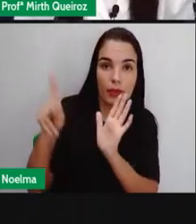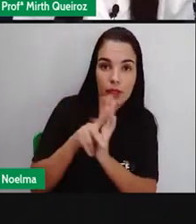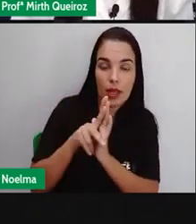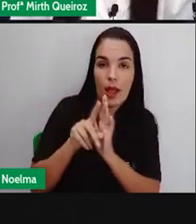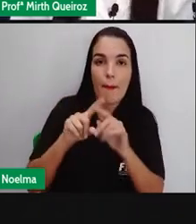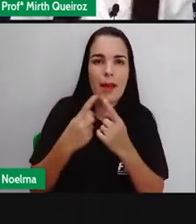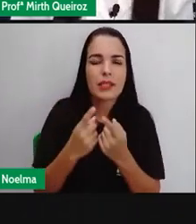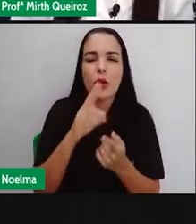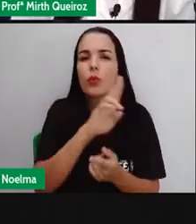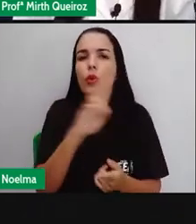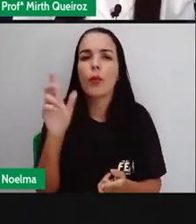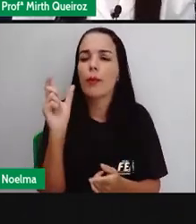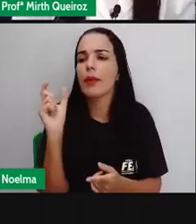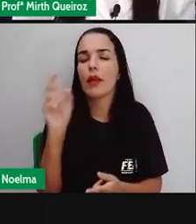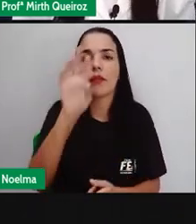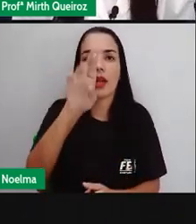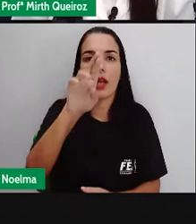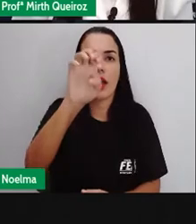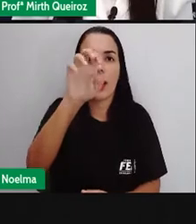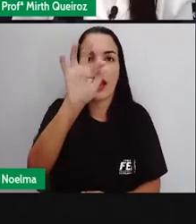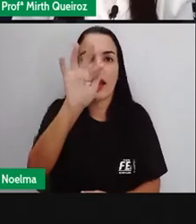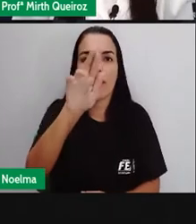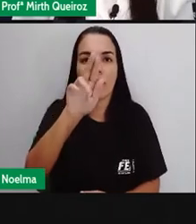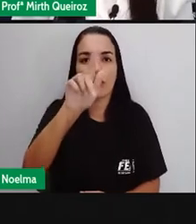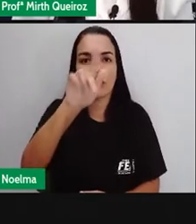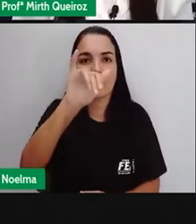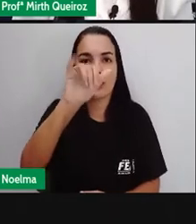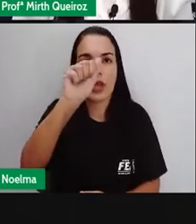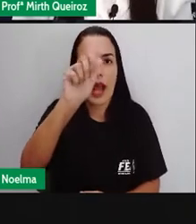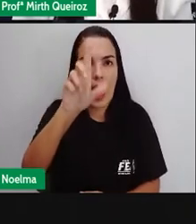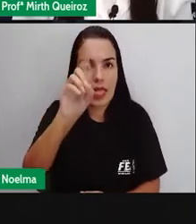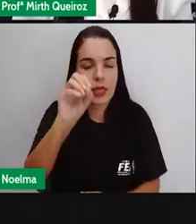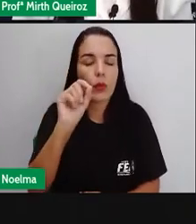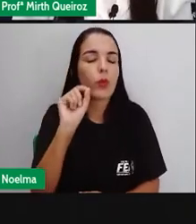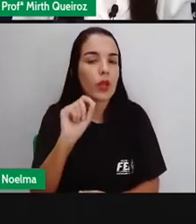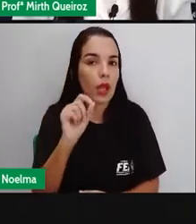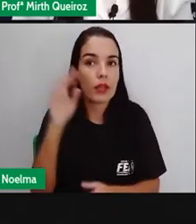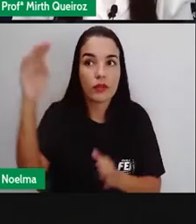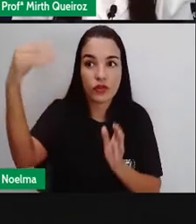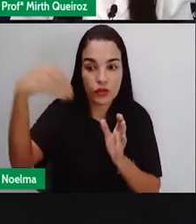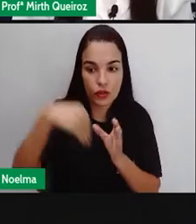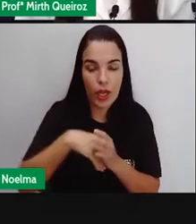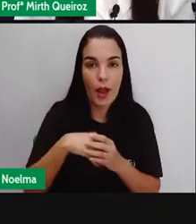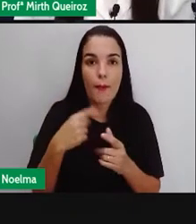do guiço que eles estão correndo devido à guerra, certo? Sendo perseguidos.